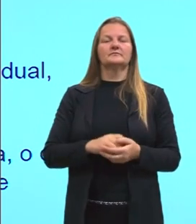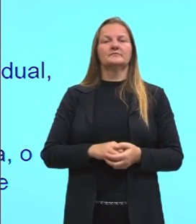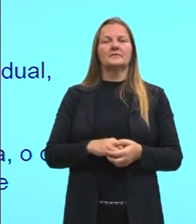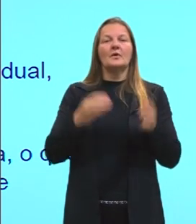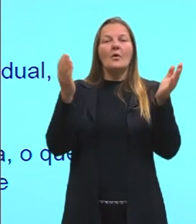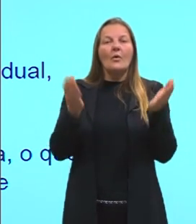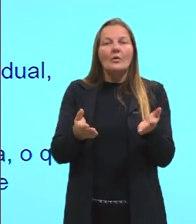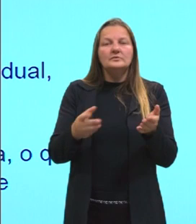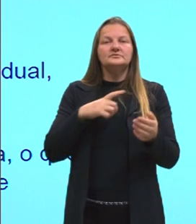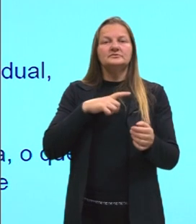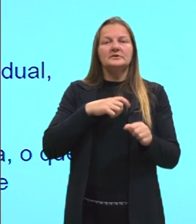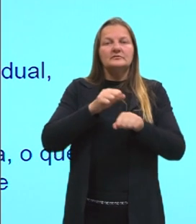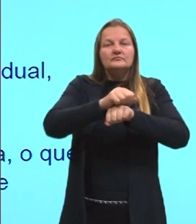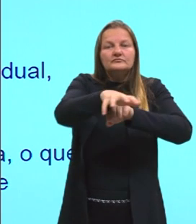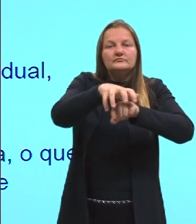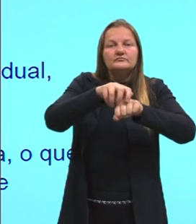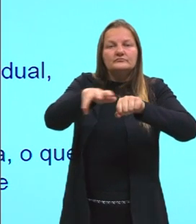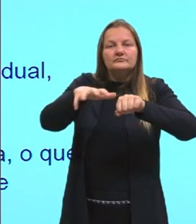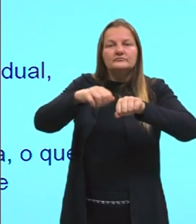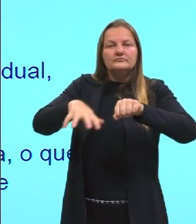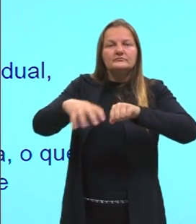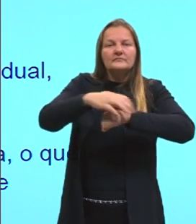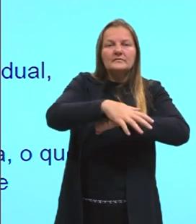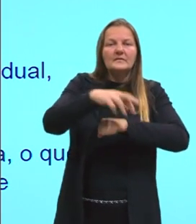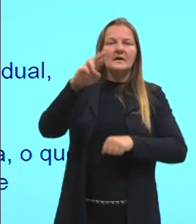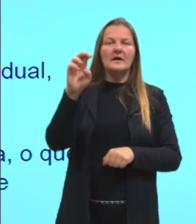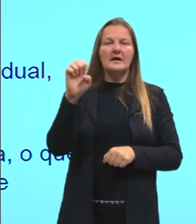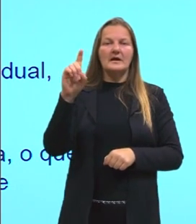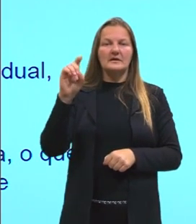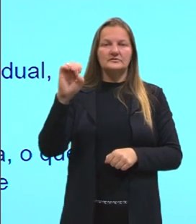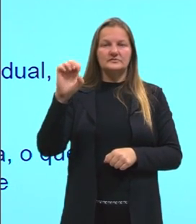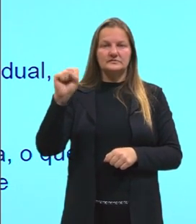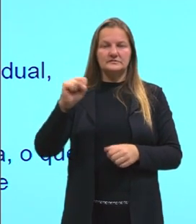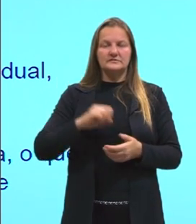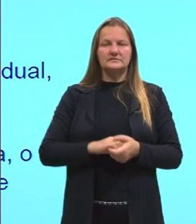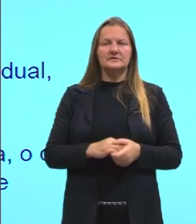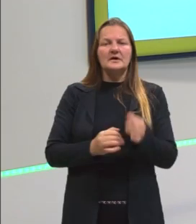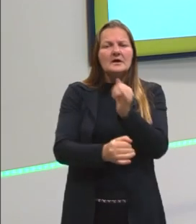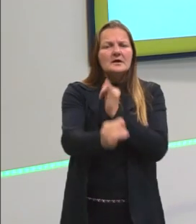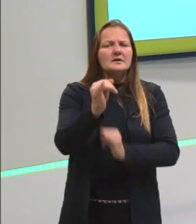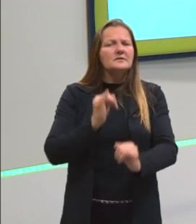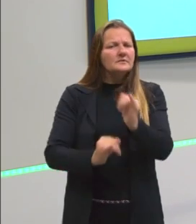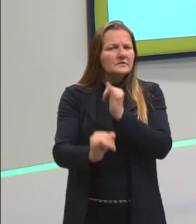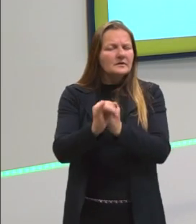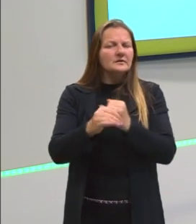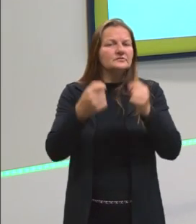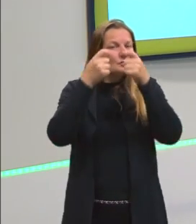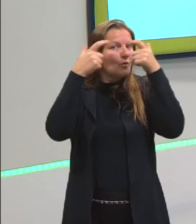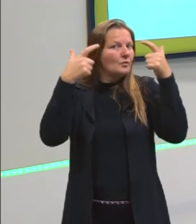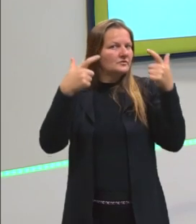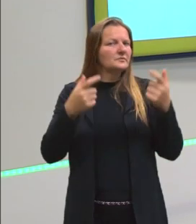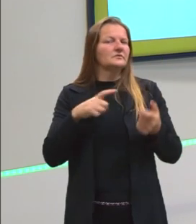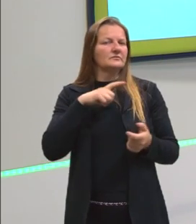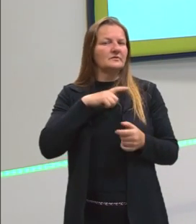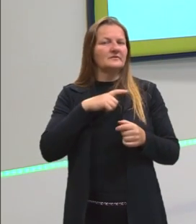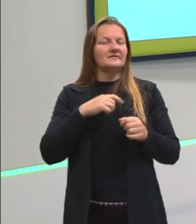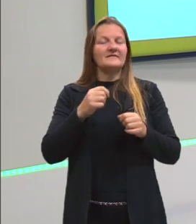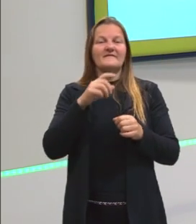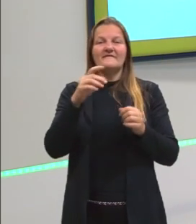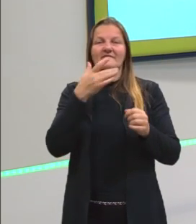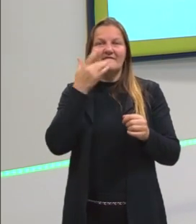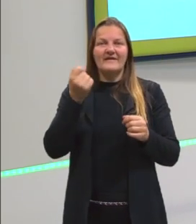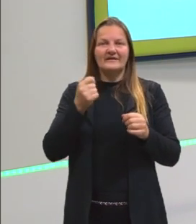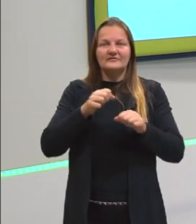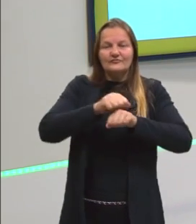Hoje, com o esquema atual, com essa questão aí, por exemplo, de internet, de conhecimento, agora a gente aqui